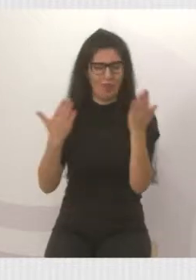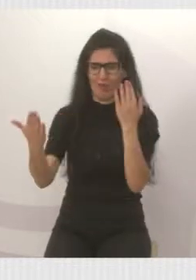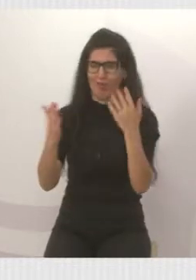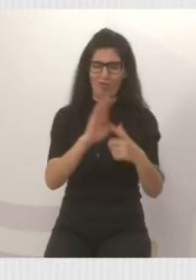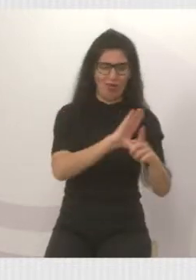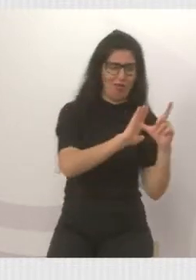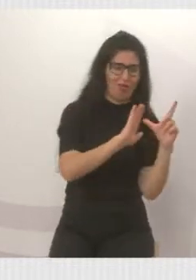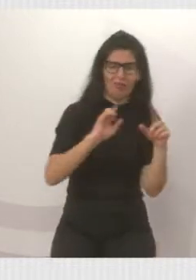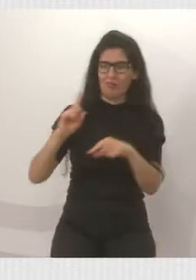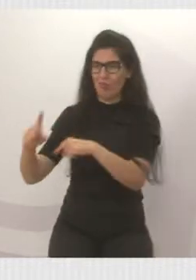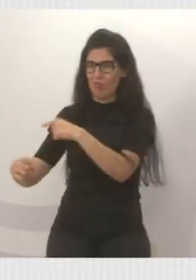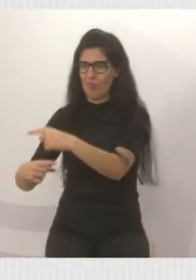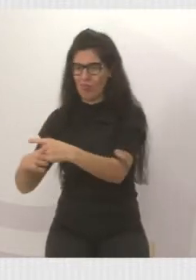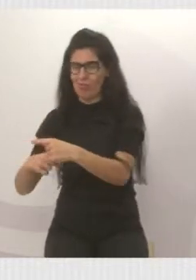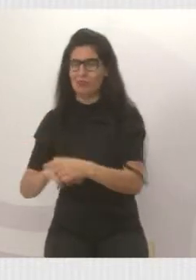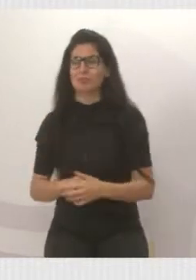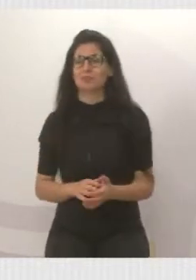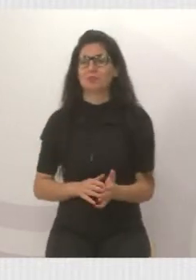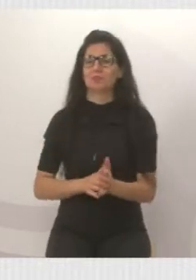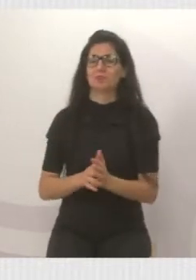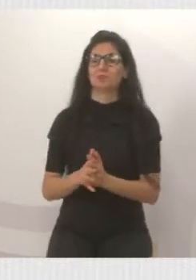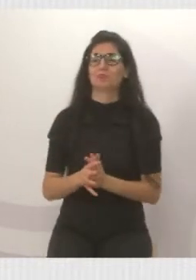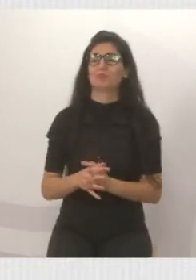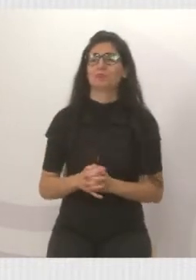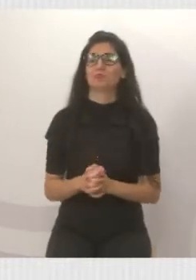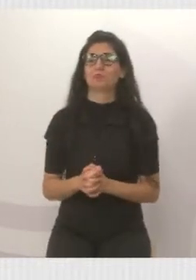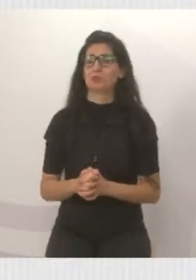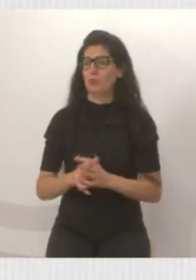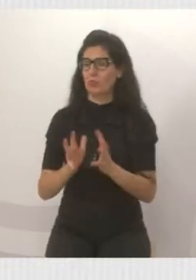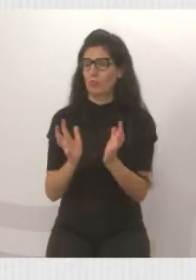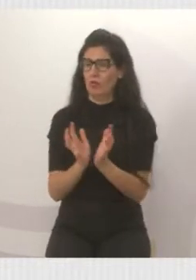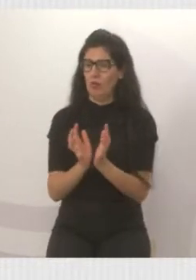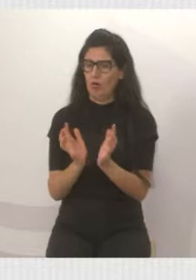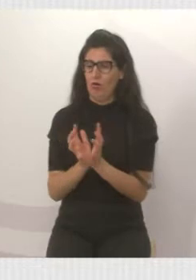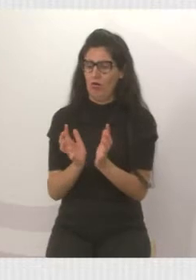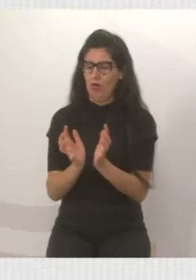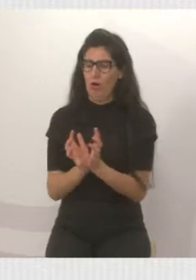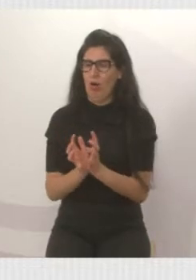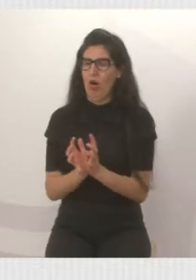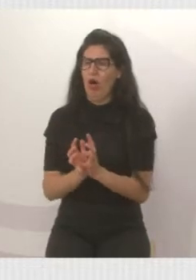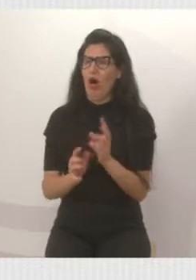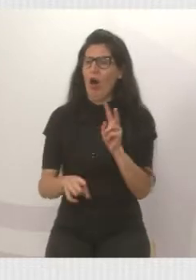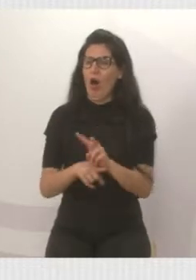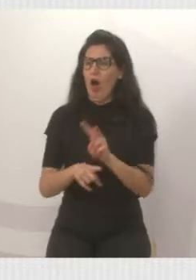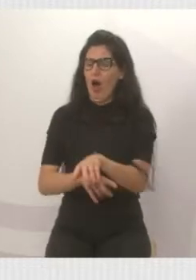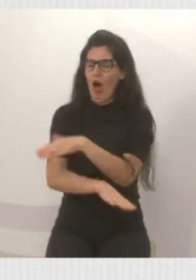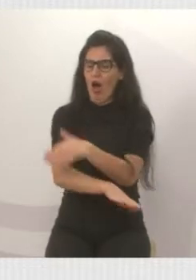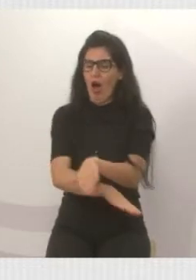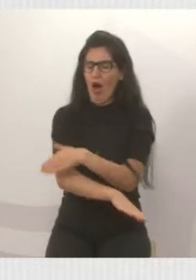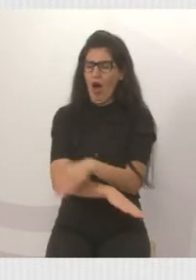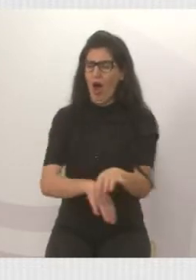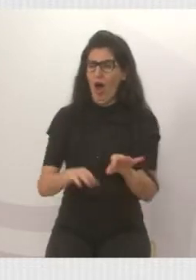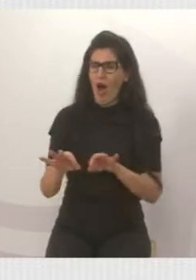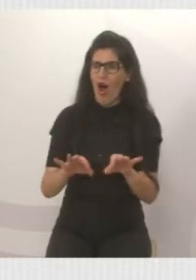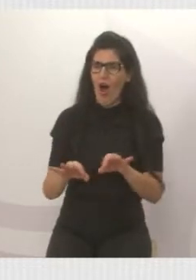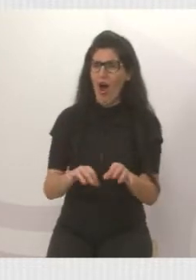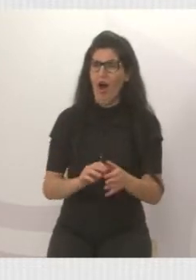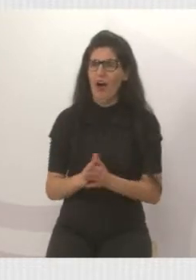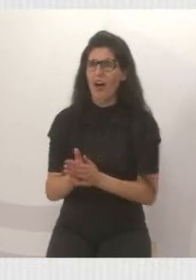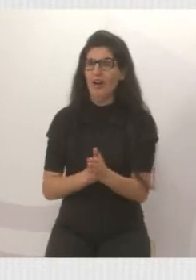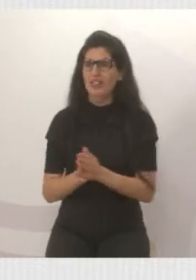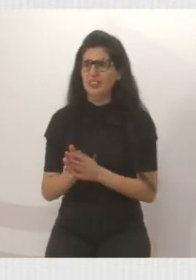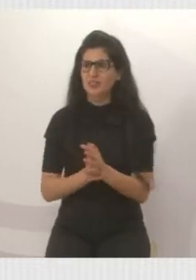Solicitação atendida pela equipe da infraestrutura, o Davi e o Pastor